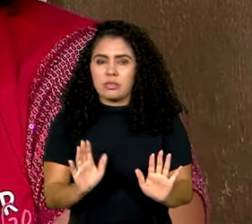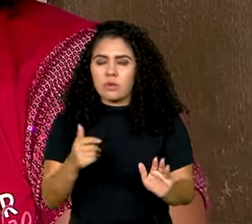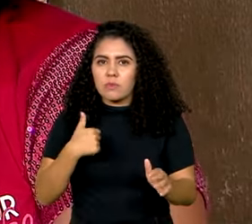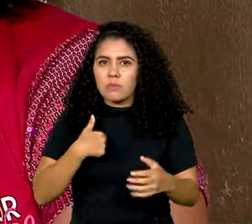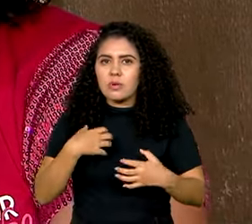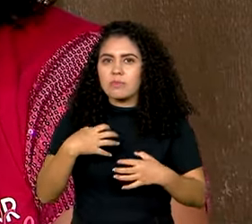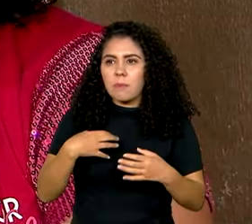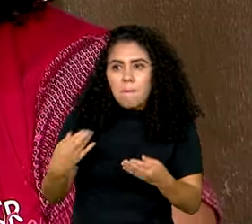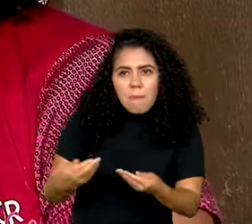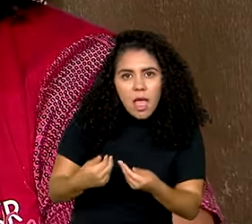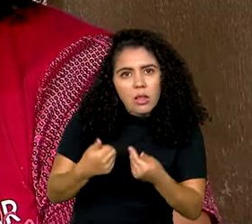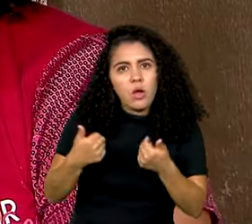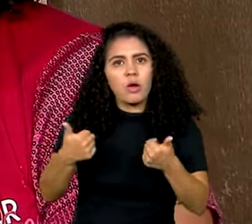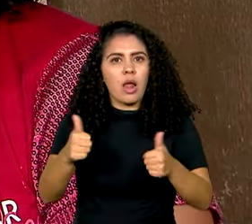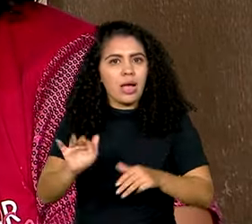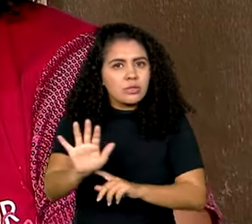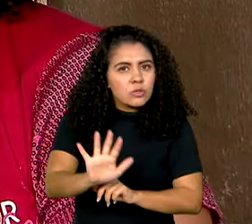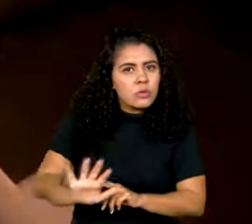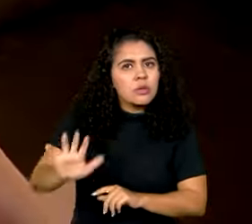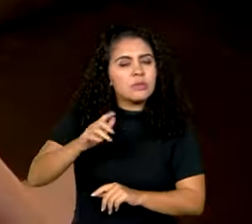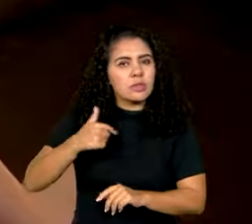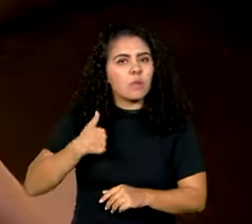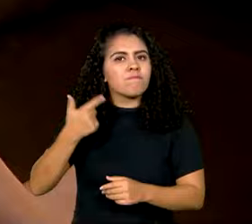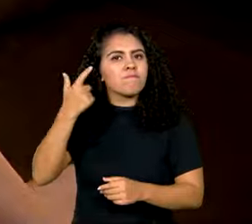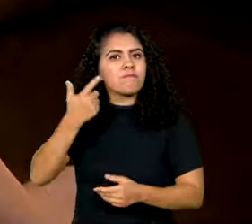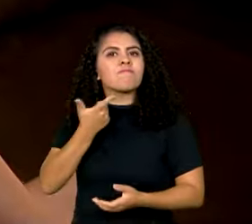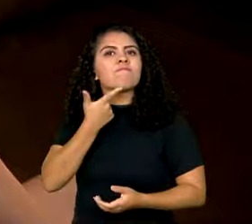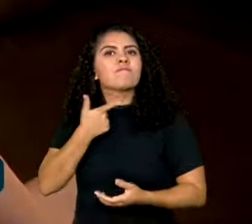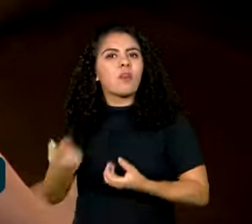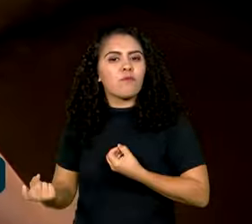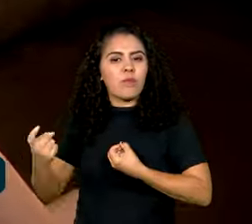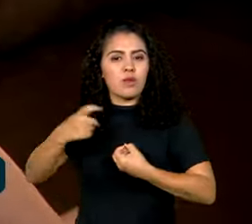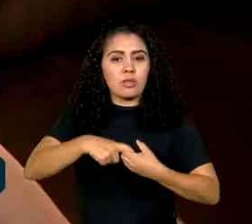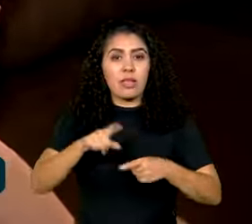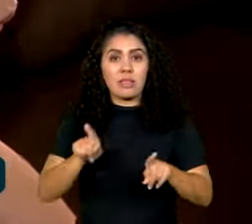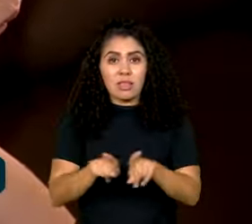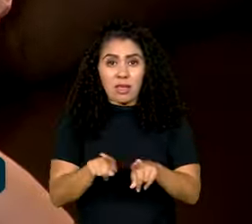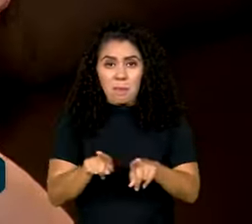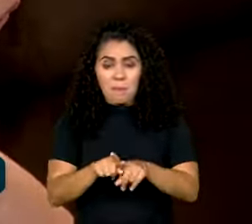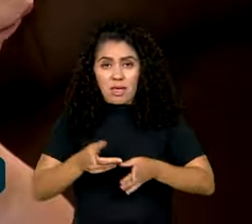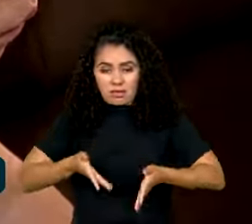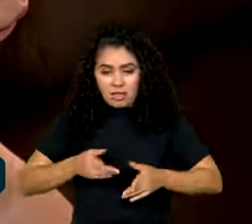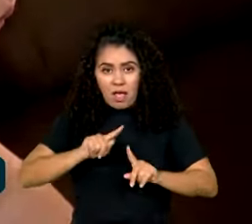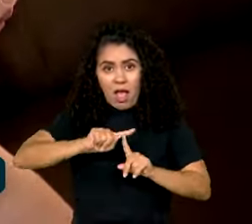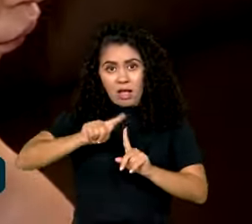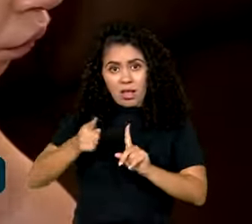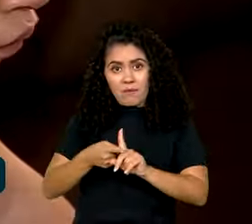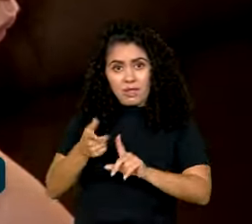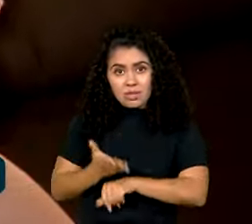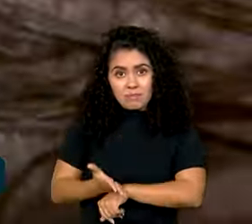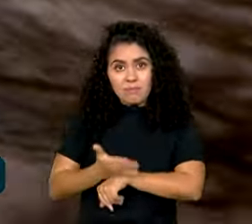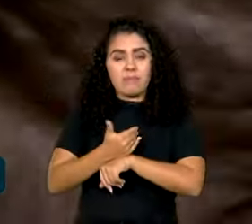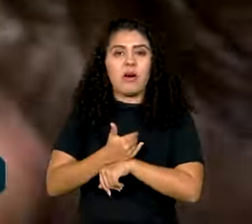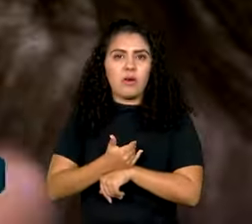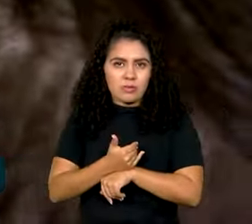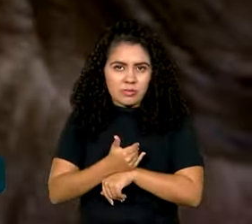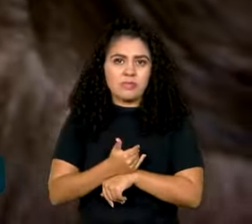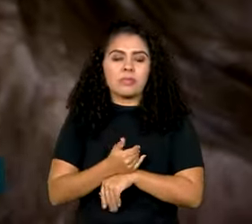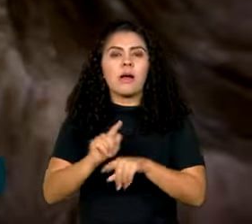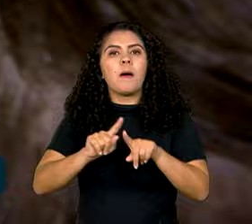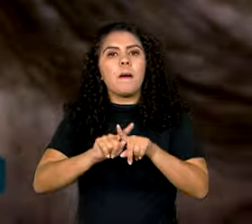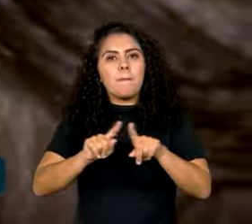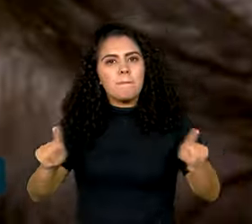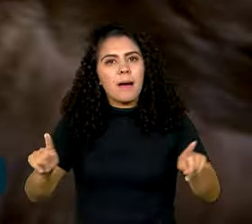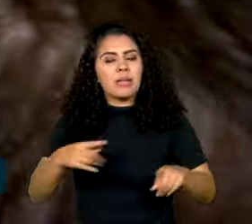melhor as condições, eu penso em voltar sem estudar. A gravidez precoce também adiou os planos, mas para os filhos, ela quer uma